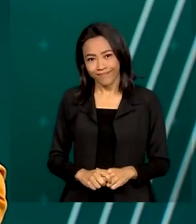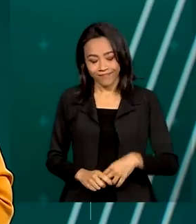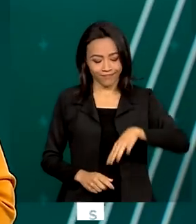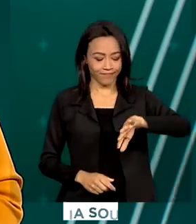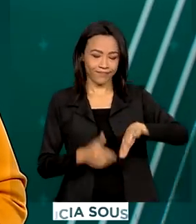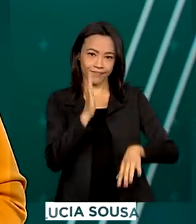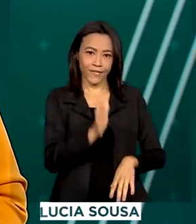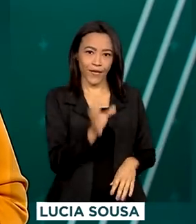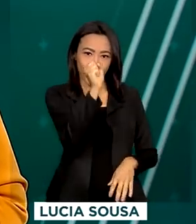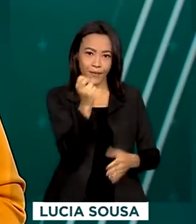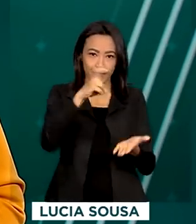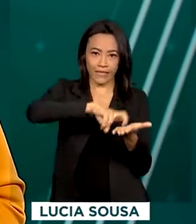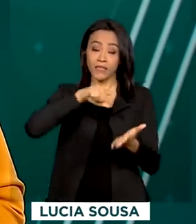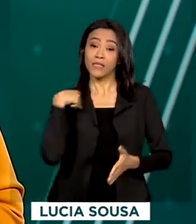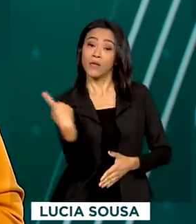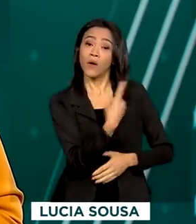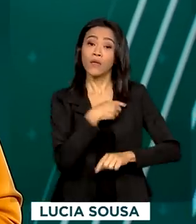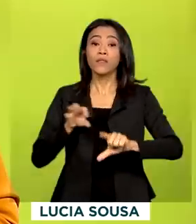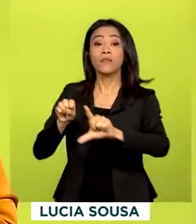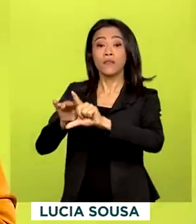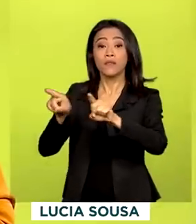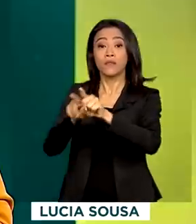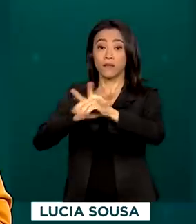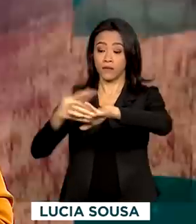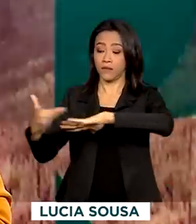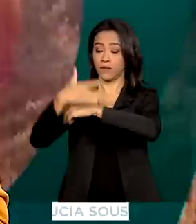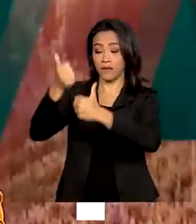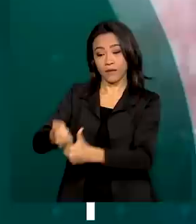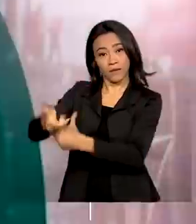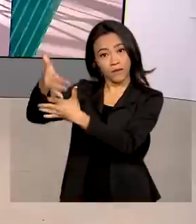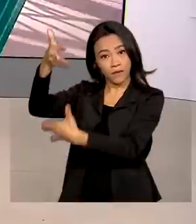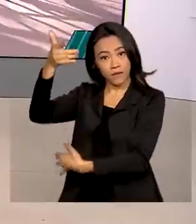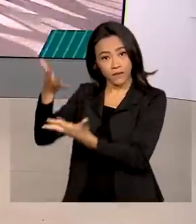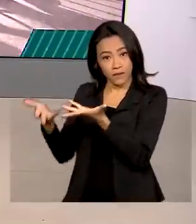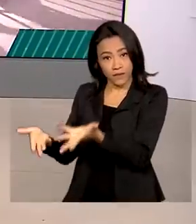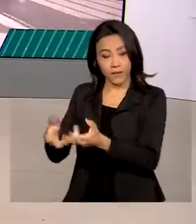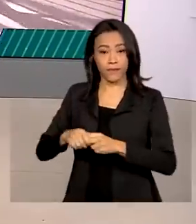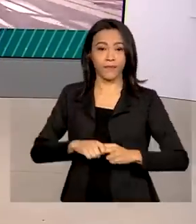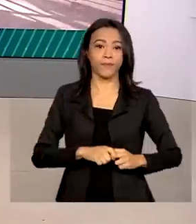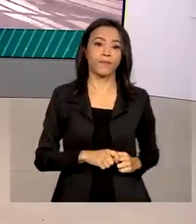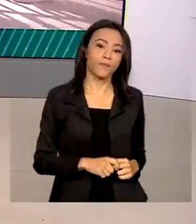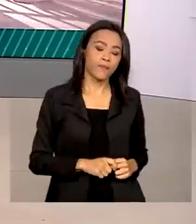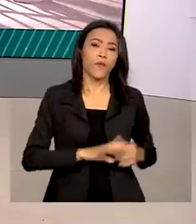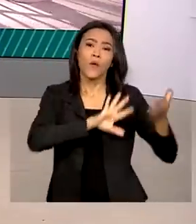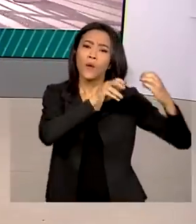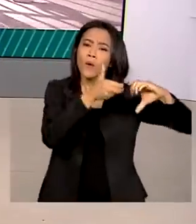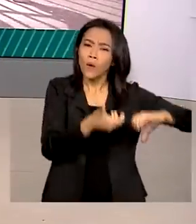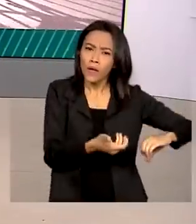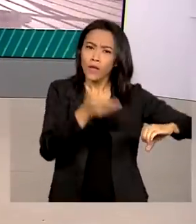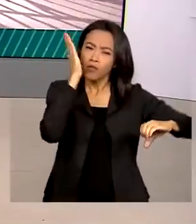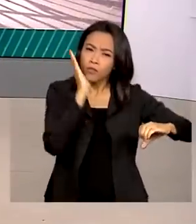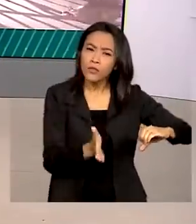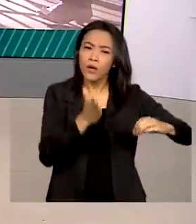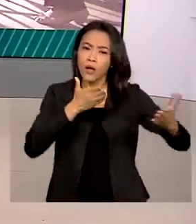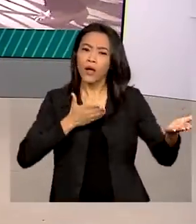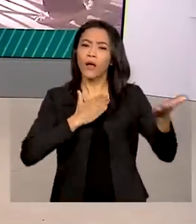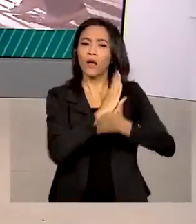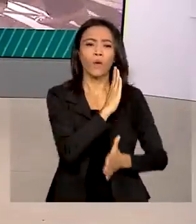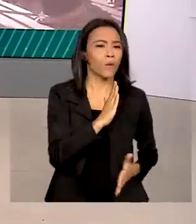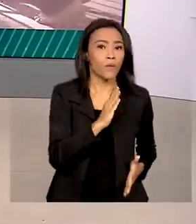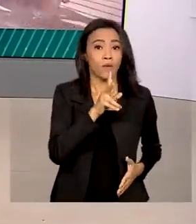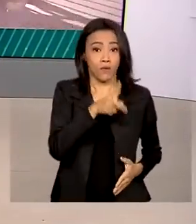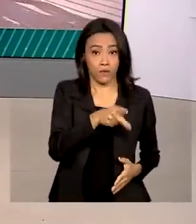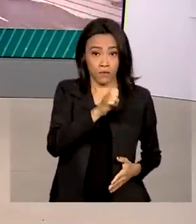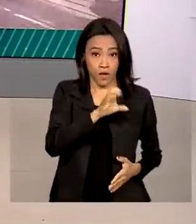Oito horas da manhã, estamos ao vivo também pelas redes sociais. E o Congresso Nacional promulgou a PEC que